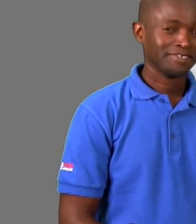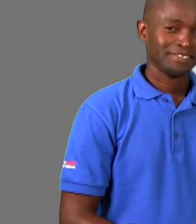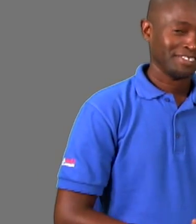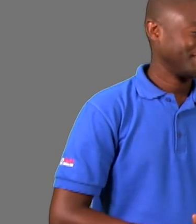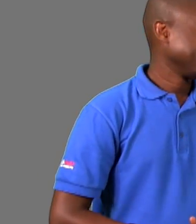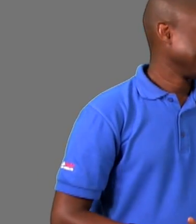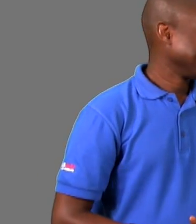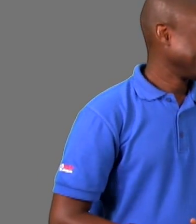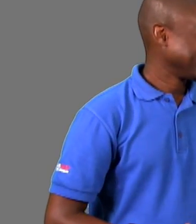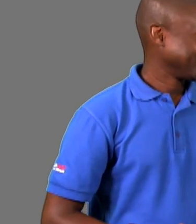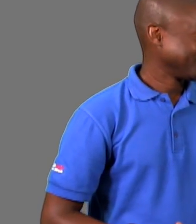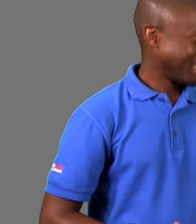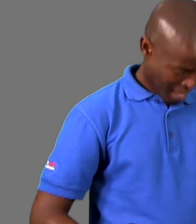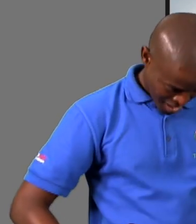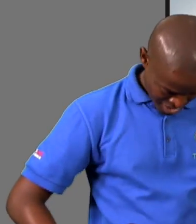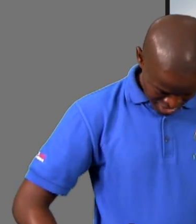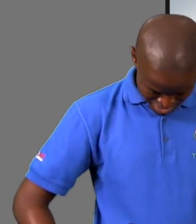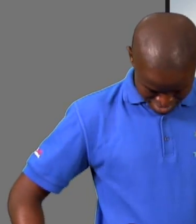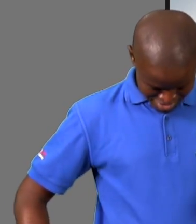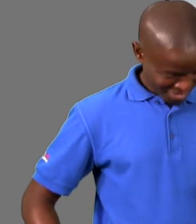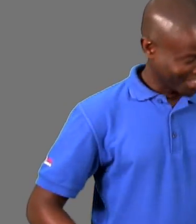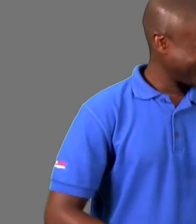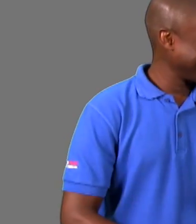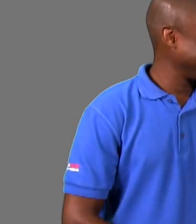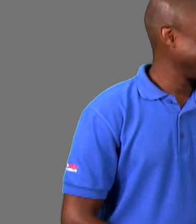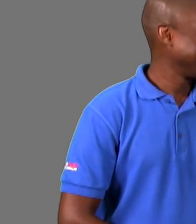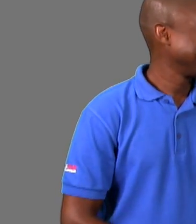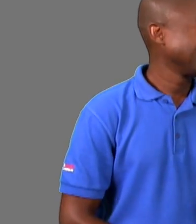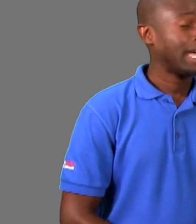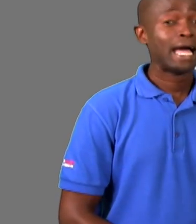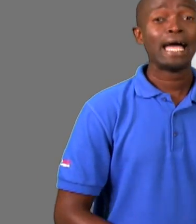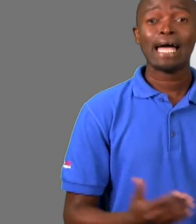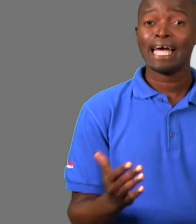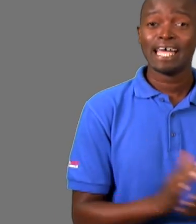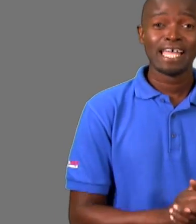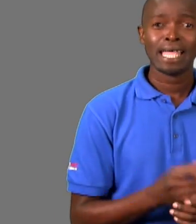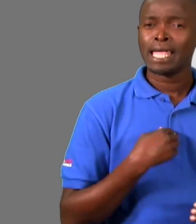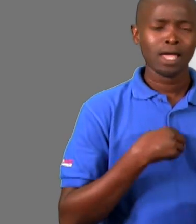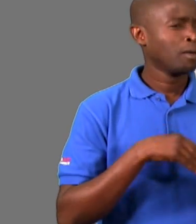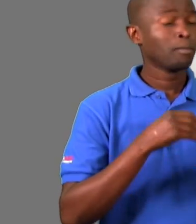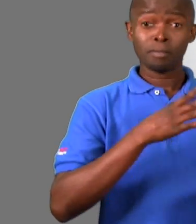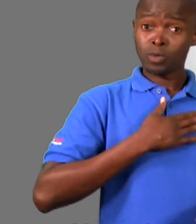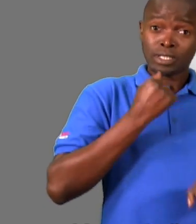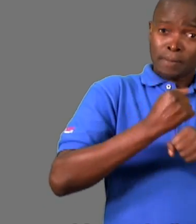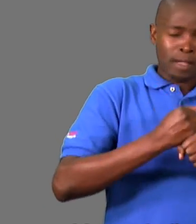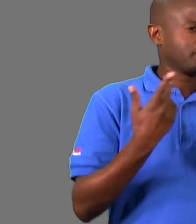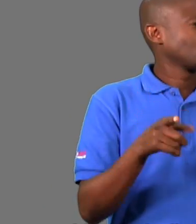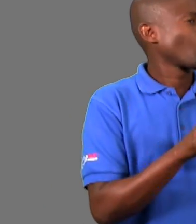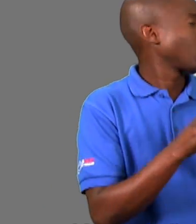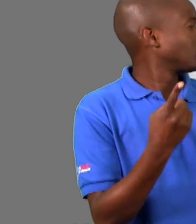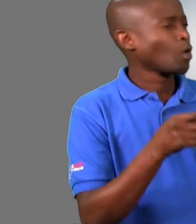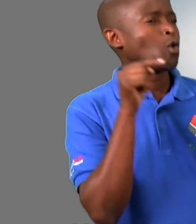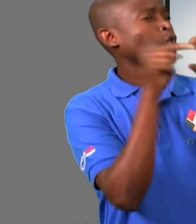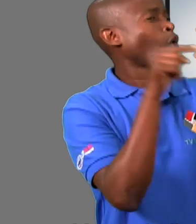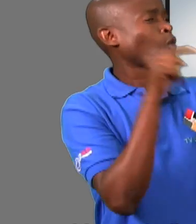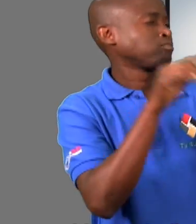Souza, com essa barriguinha a sair, não sei não. Em que posição jogas? Meu trabalho